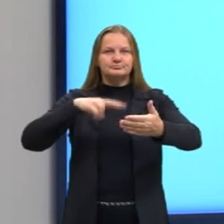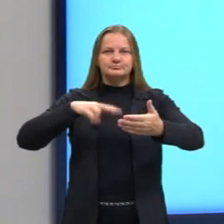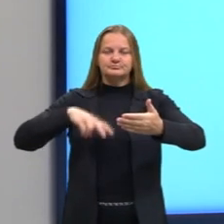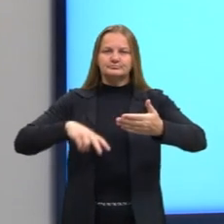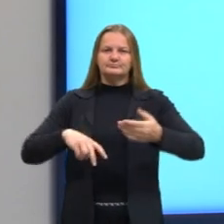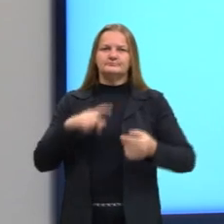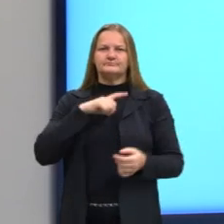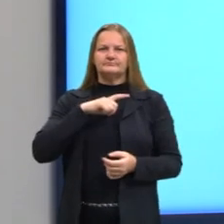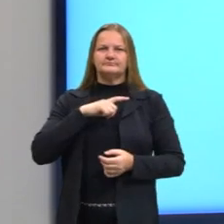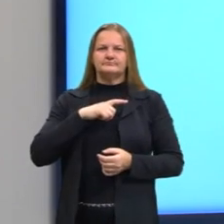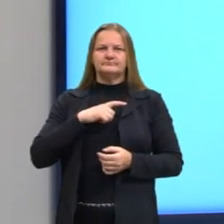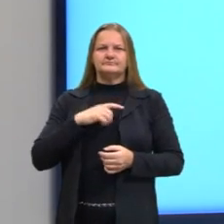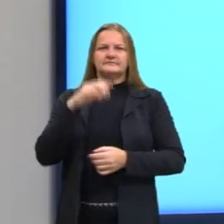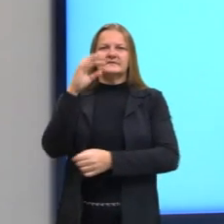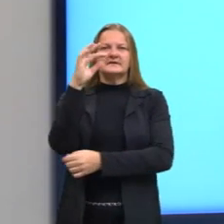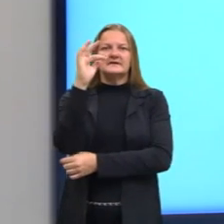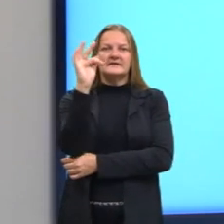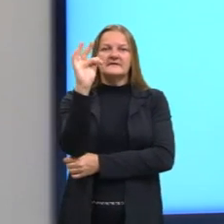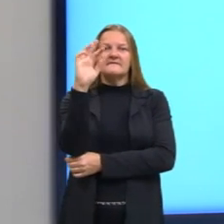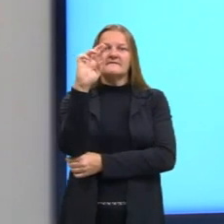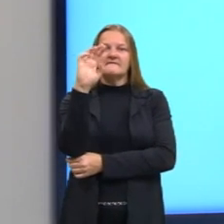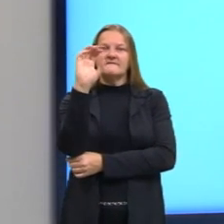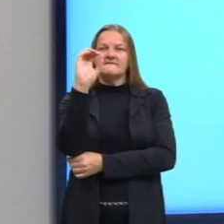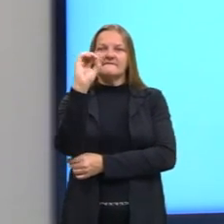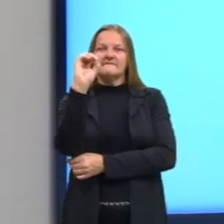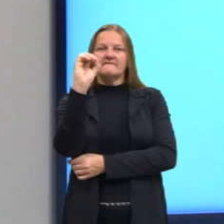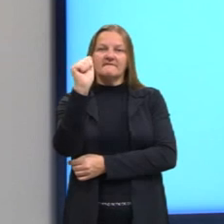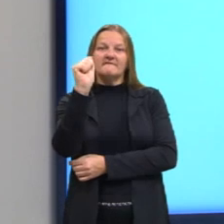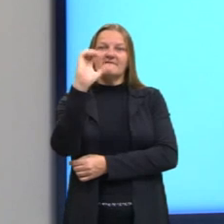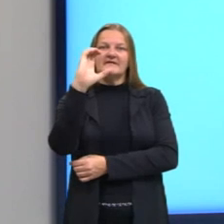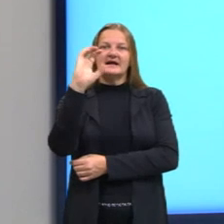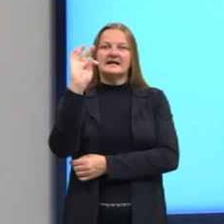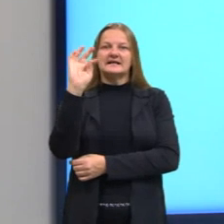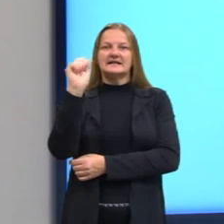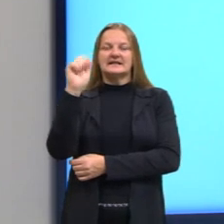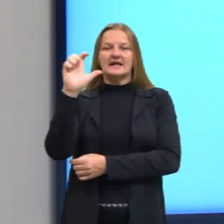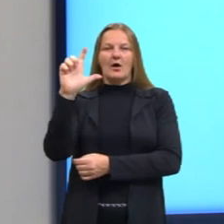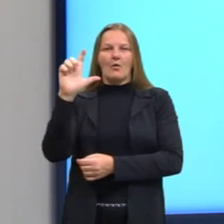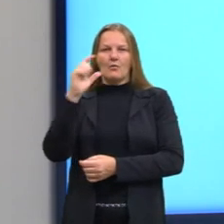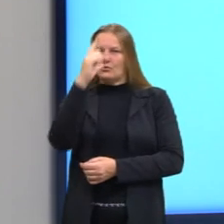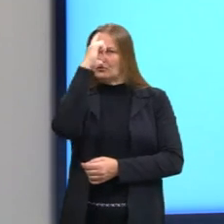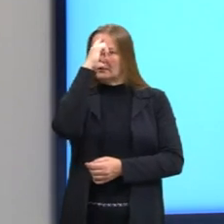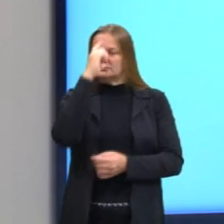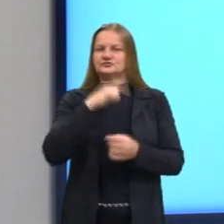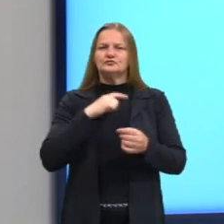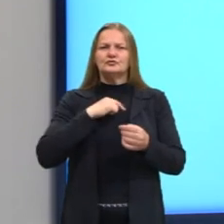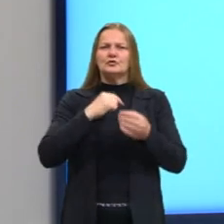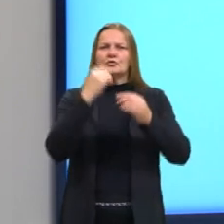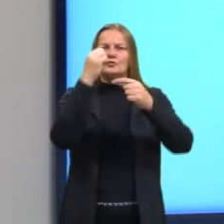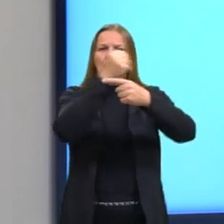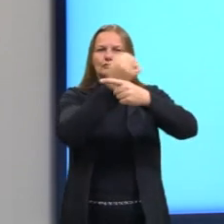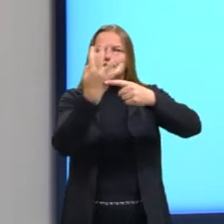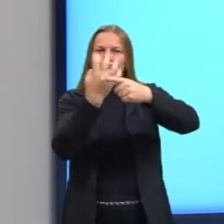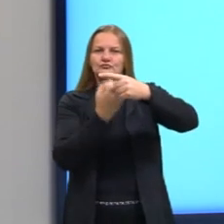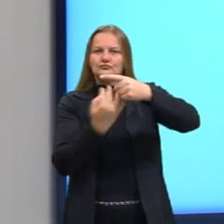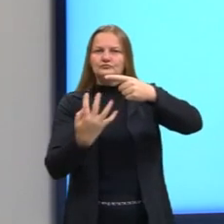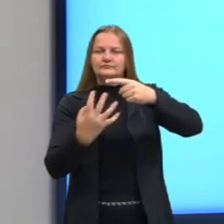A questão é sobre fractal. Fractal, do latim fractus, fração ou quebrado.